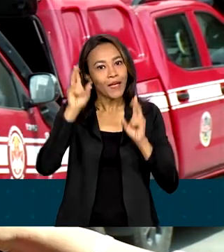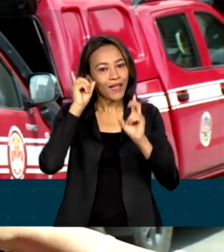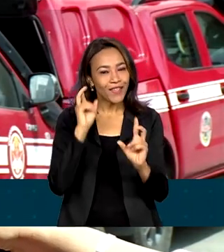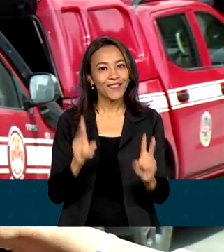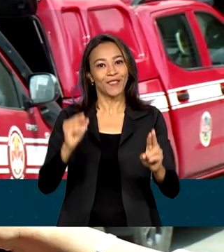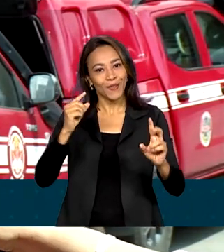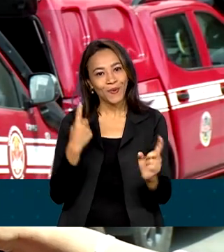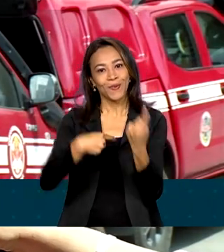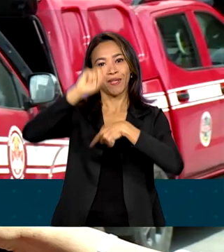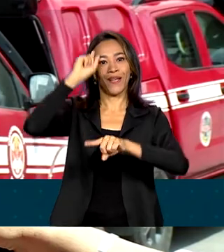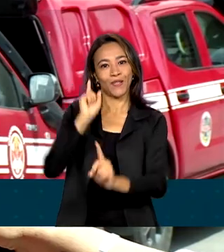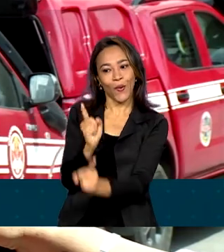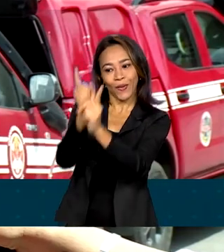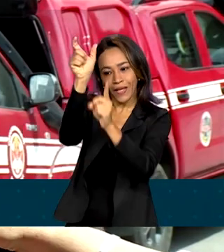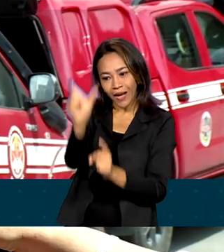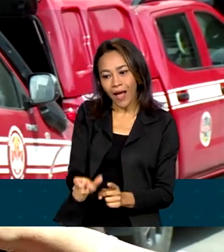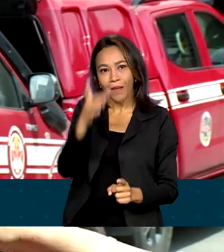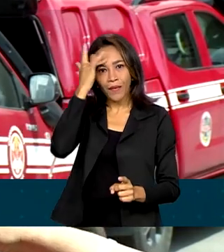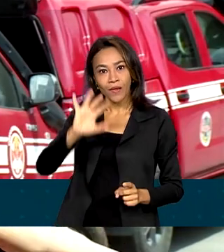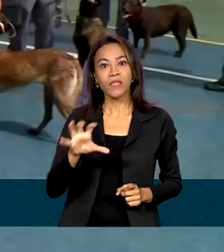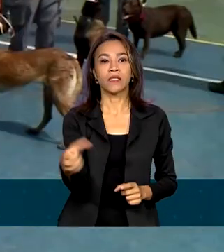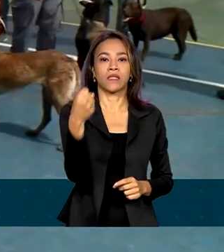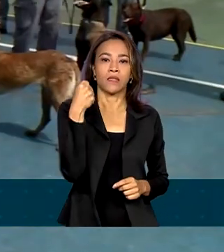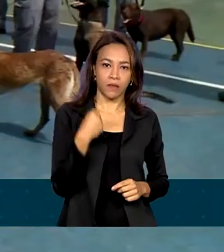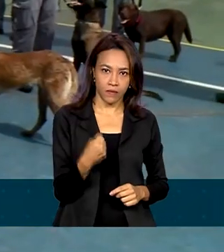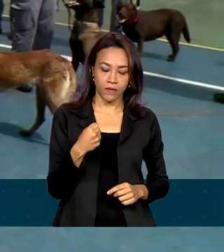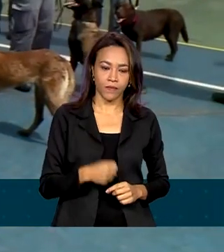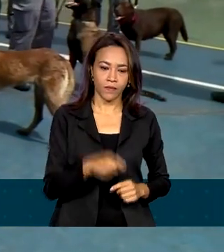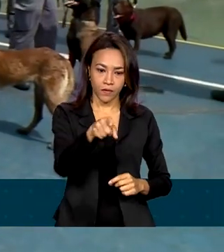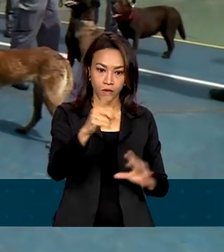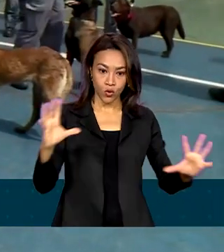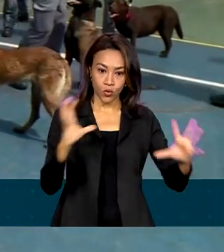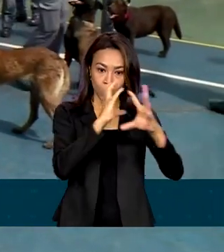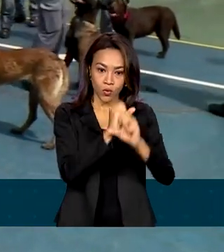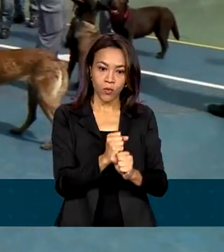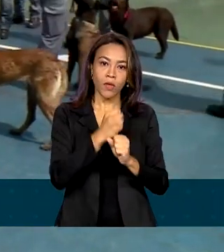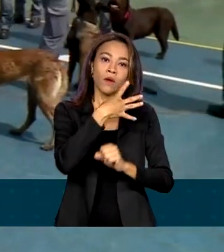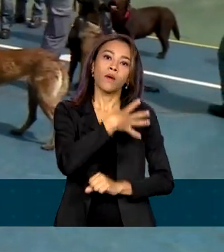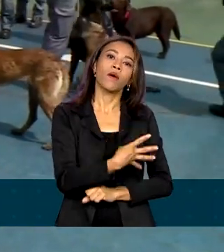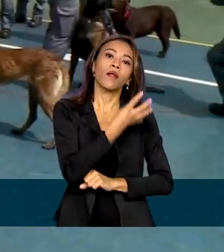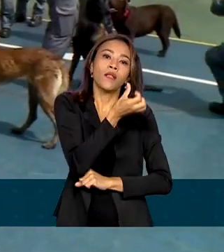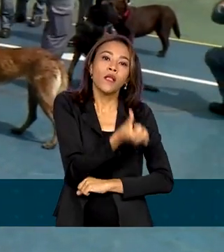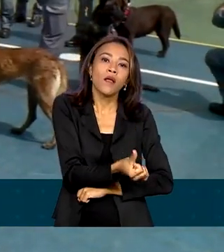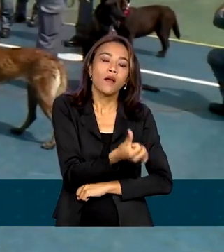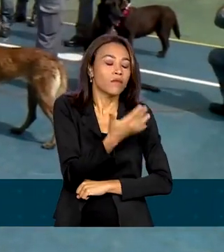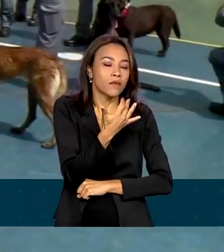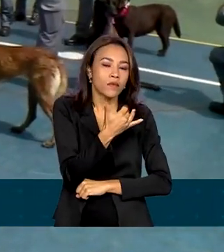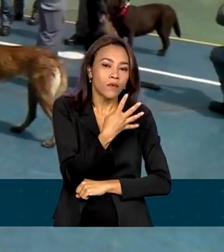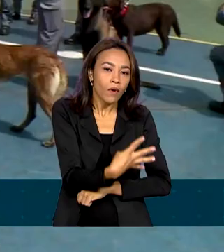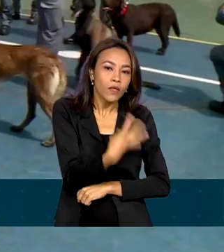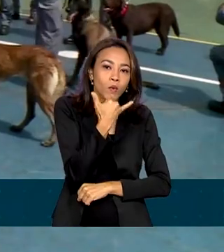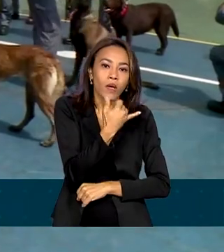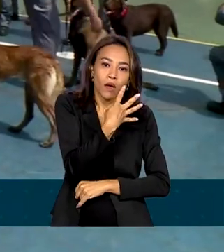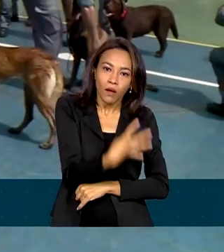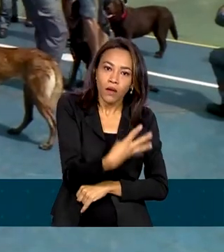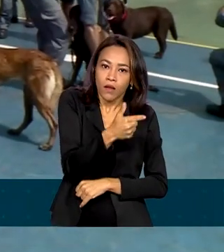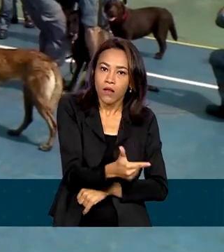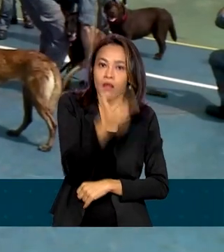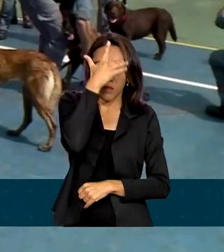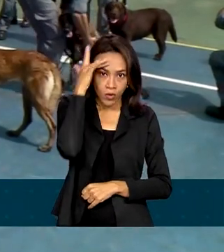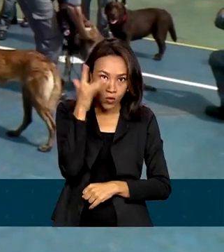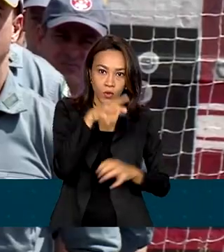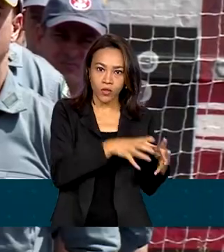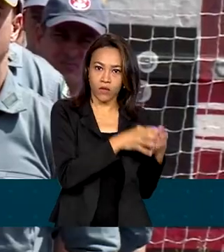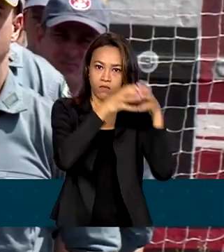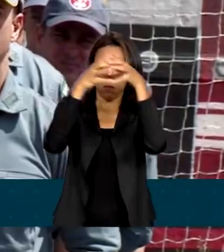sucesso na localização e salvamento das vítimas. Ao todo, 42 pessoas fazem parte da Operação de Ajuda Humanitária